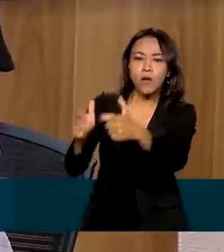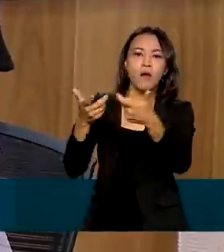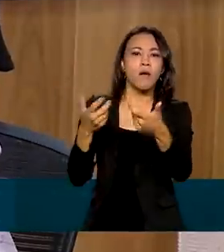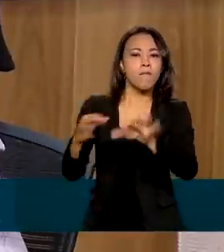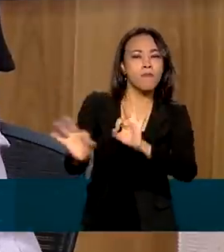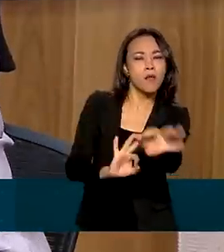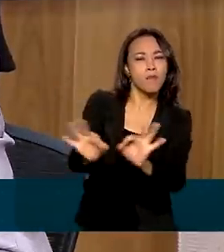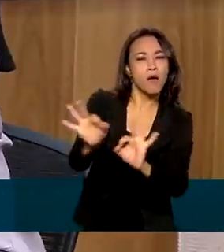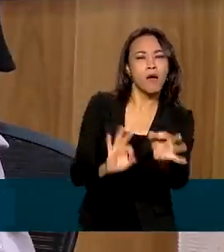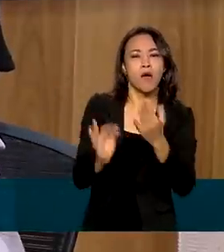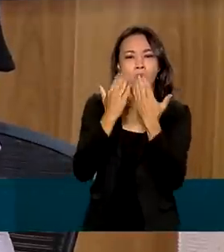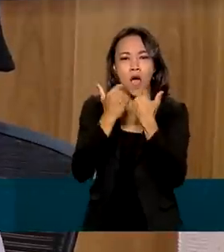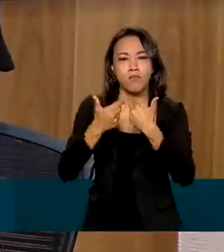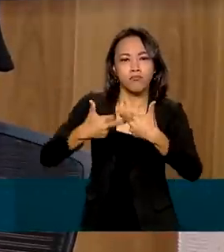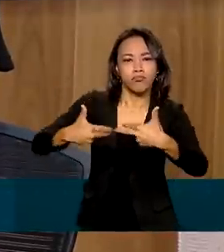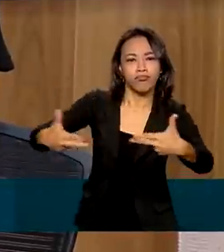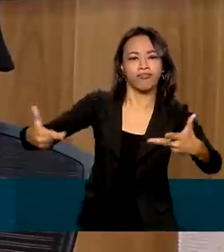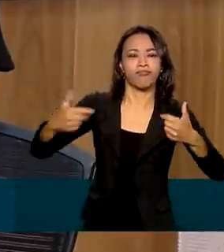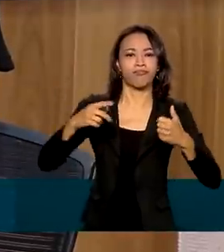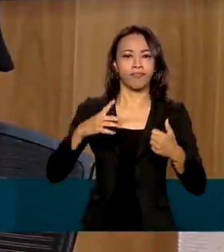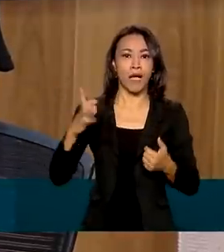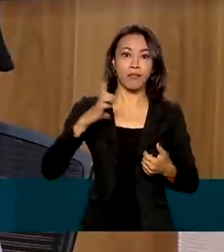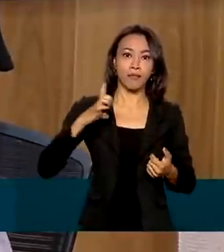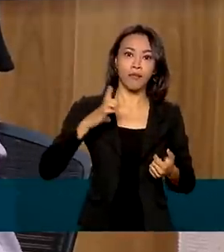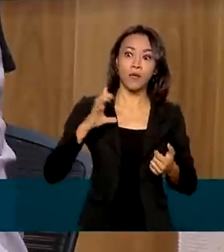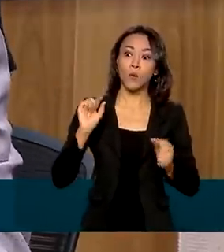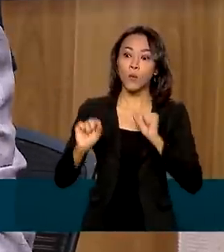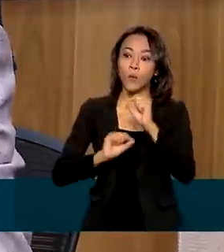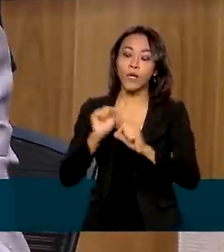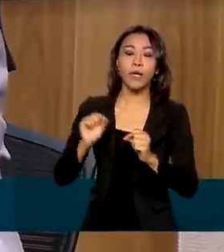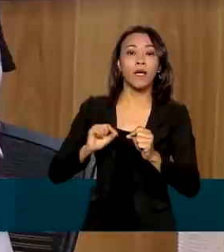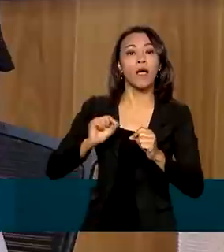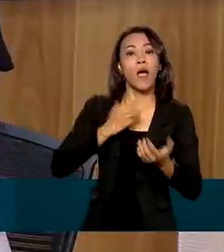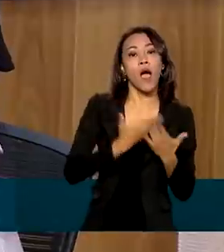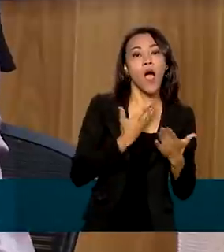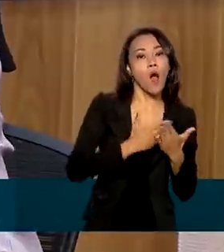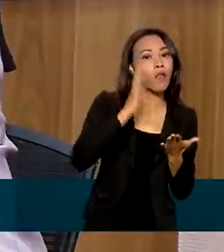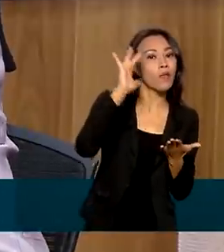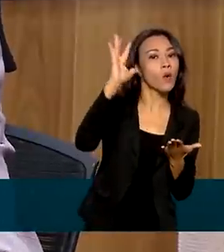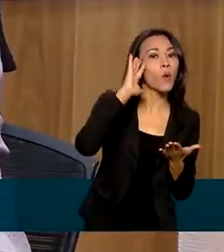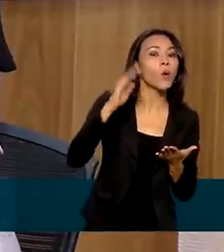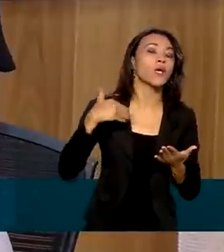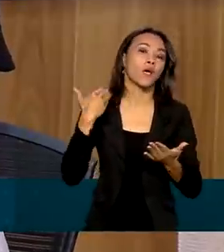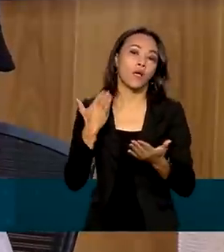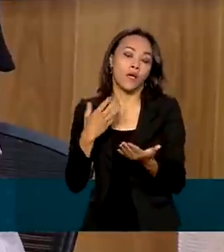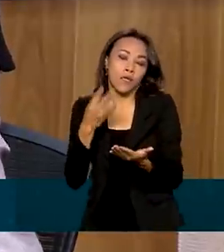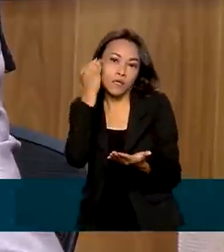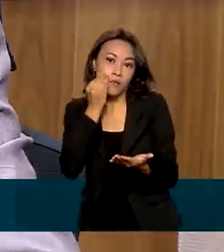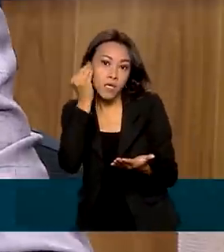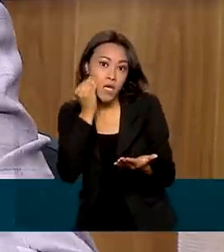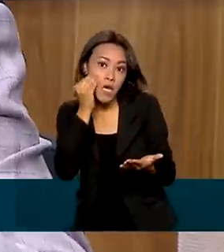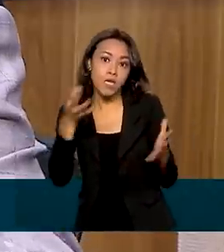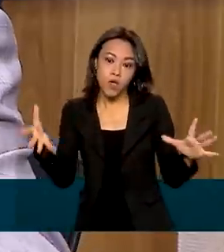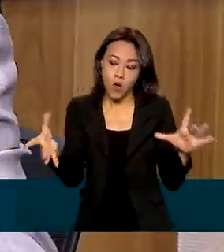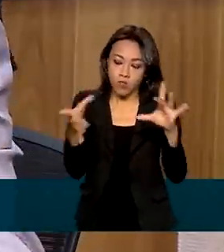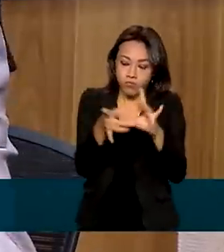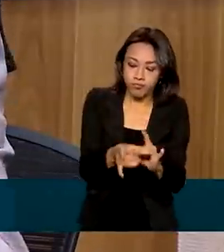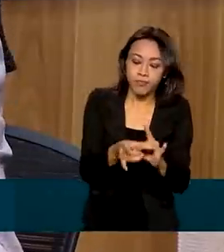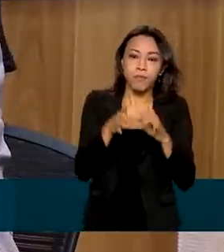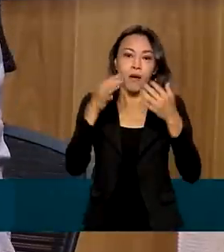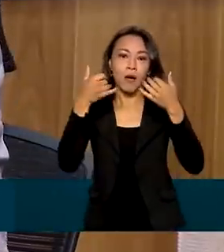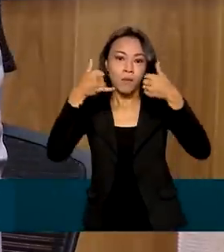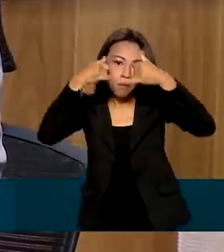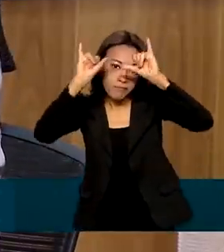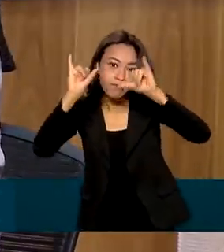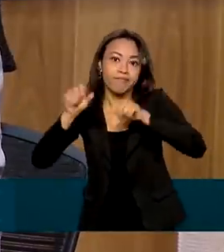preparam alimento, ali eles têm o contato, a aula teórica e prática, por exemplo, no caso de pecuária, no caso